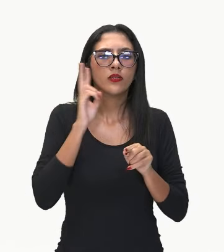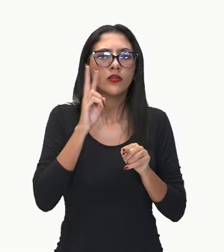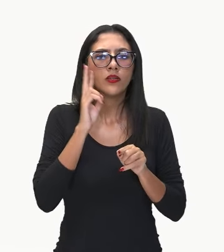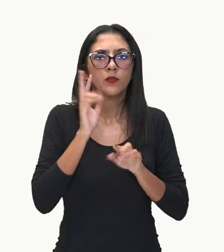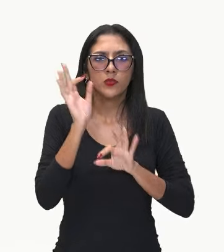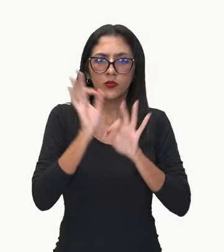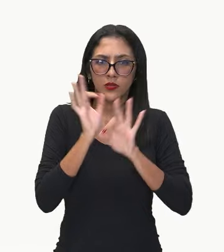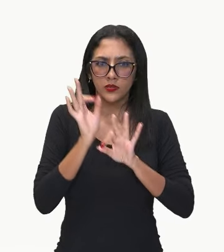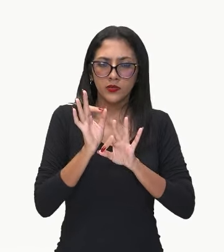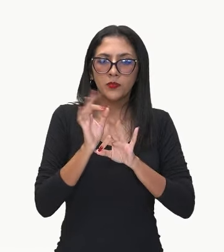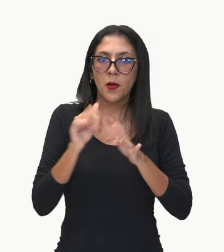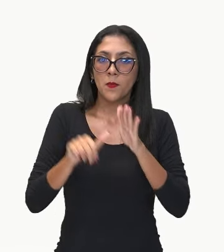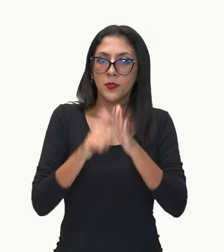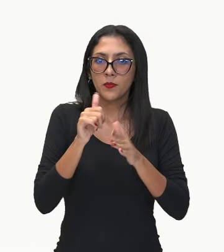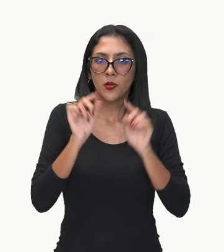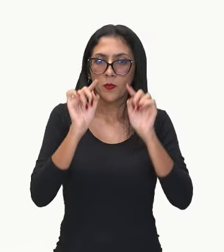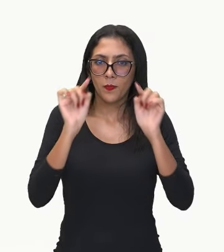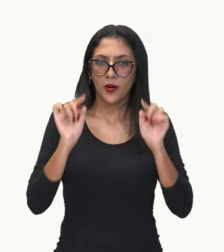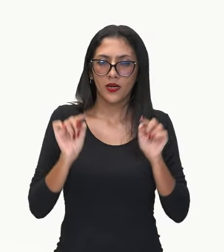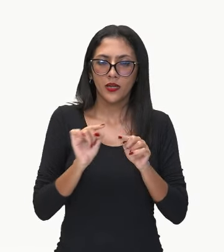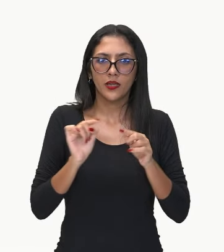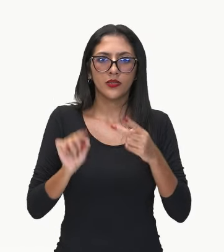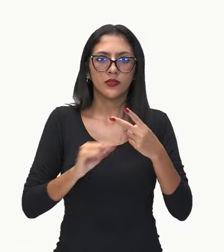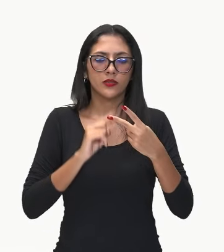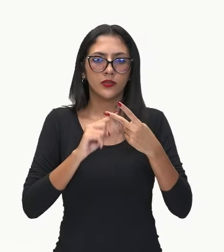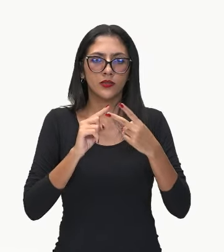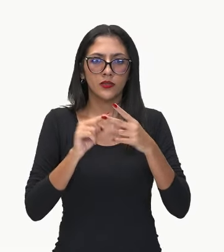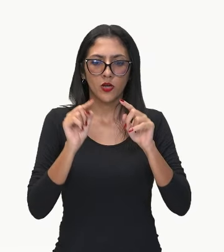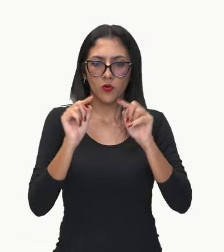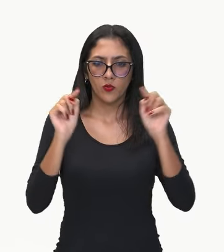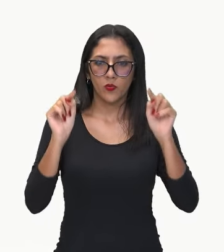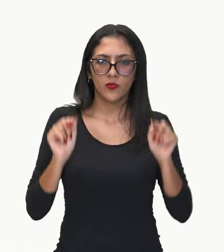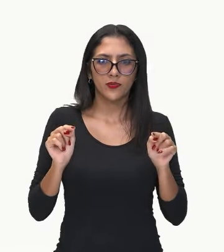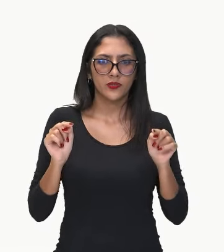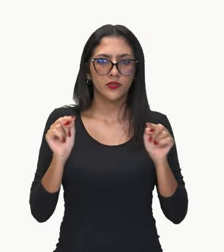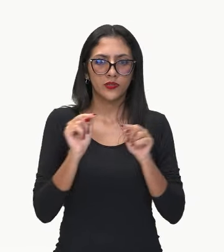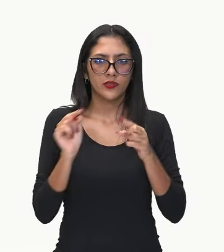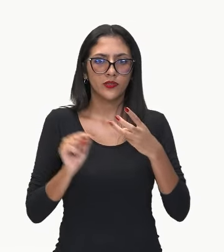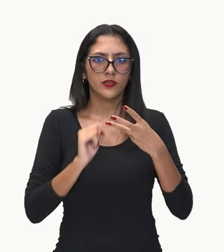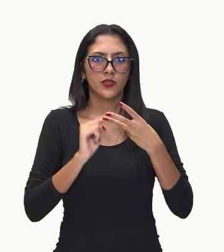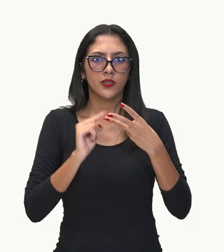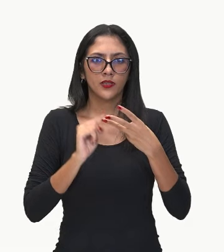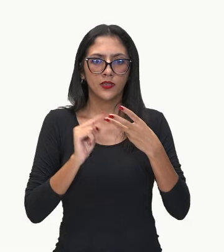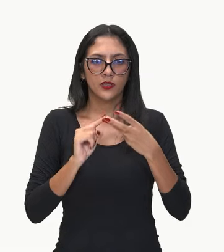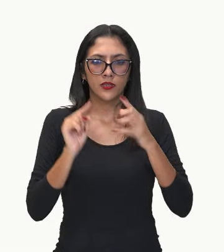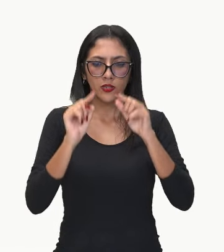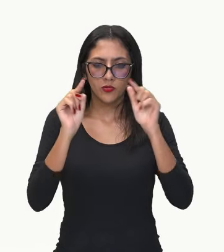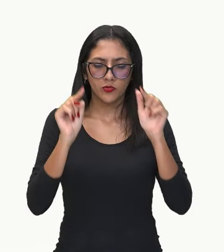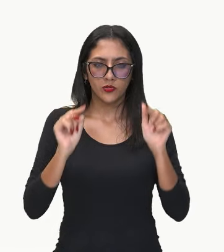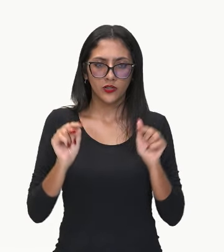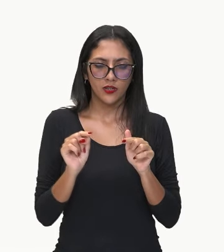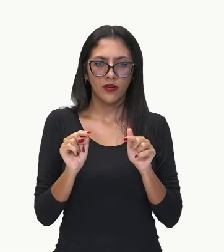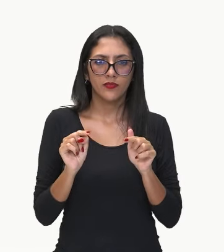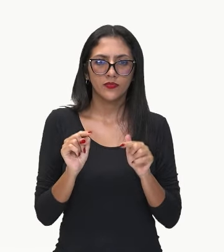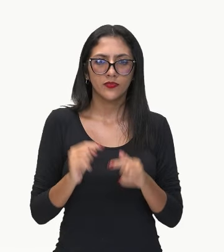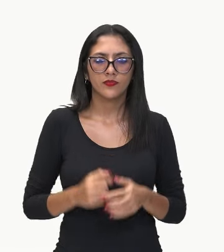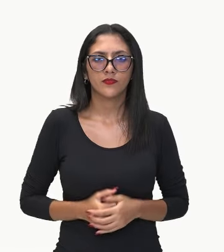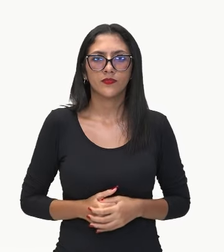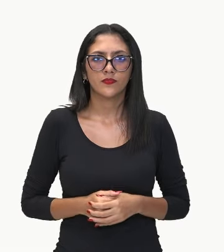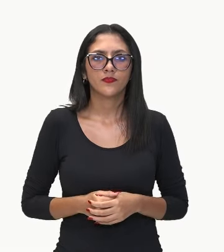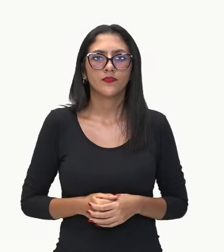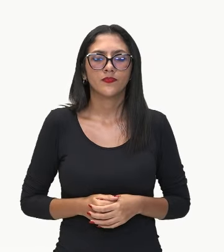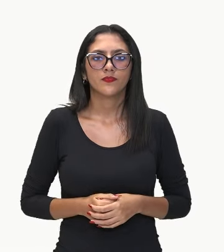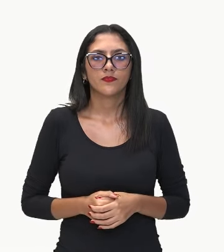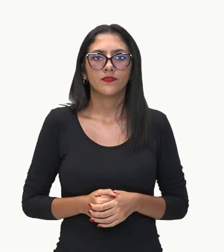parêntese, colchetes e chave. Lembre disso. Tá?